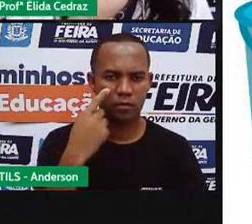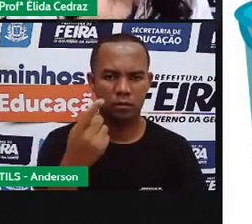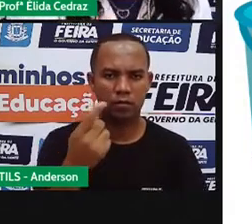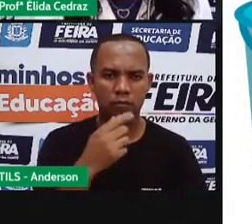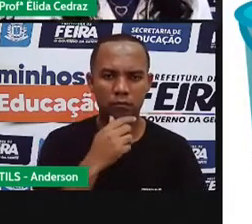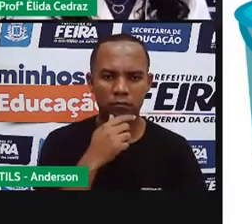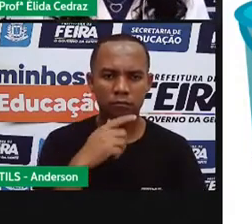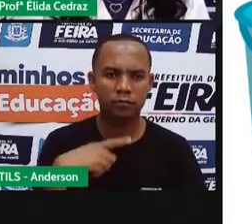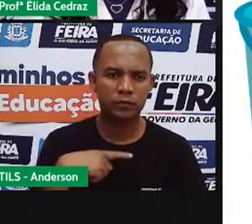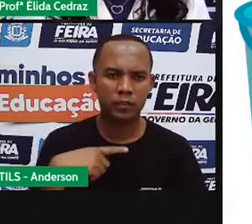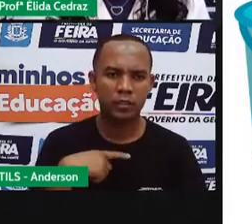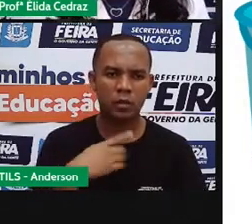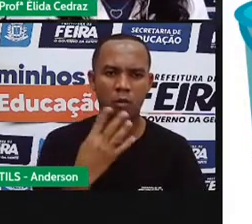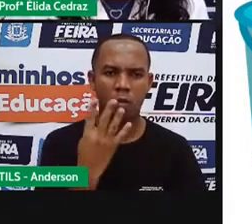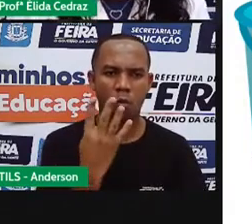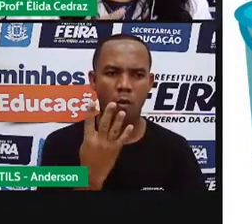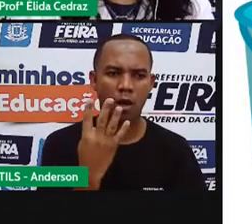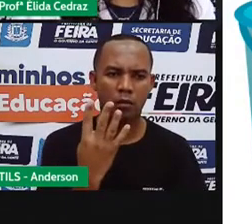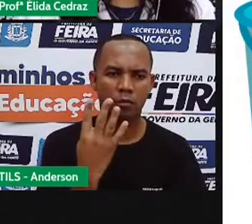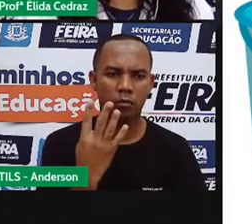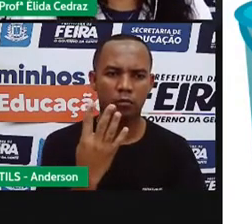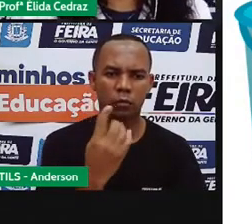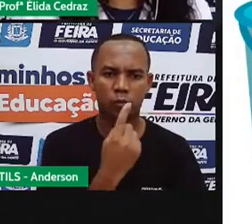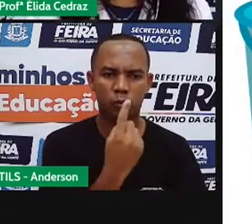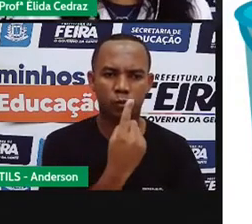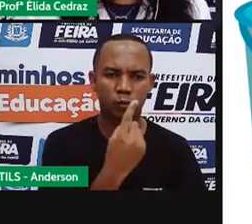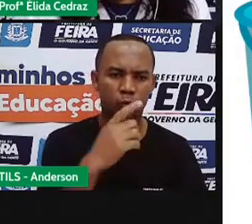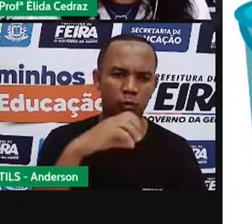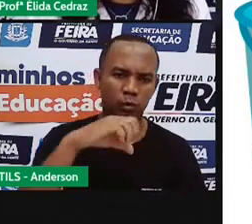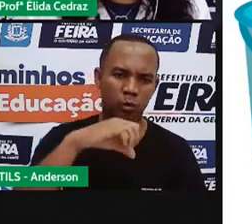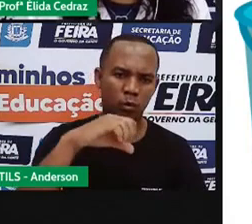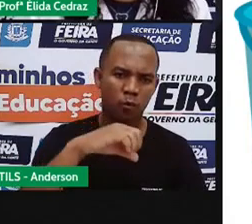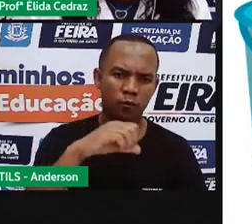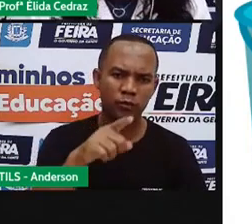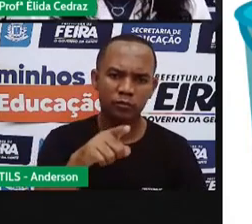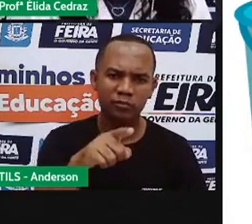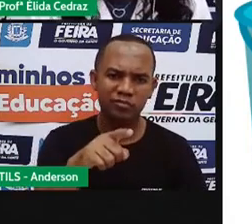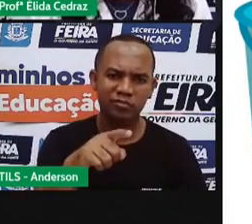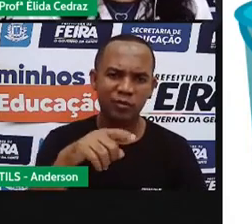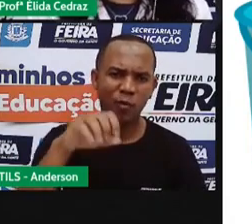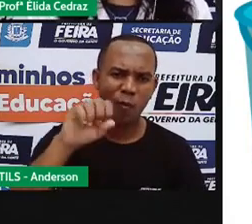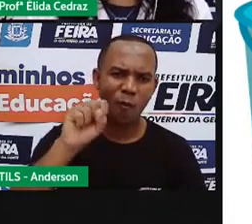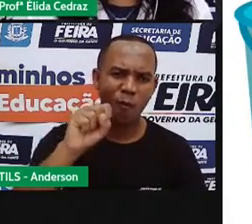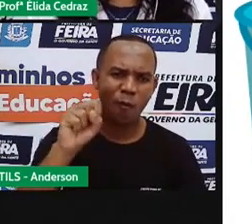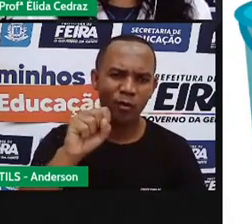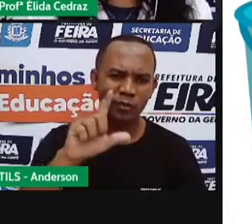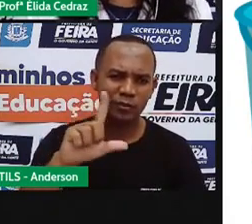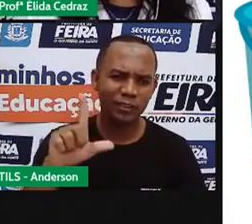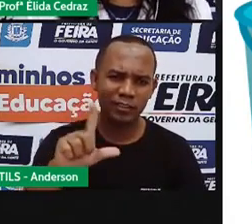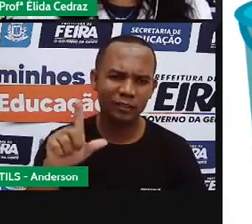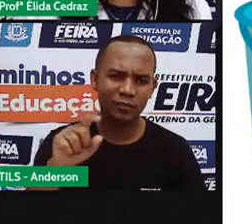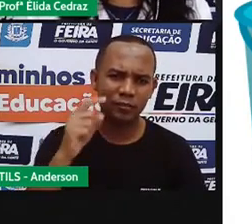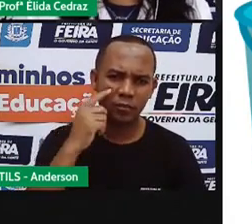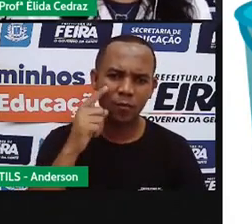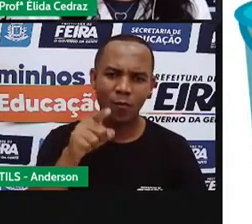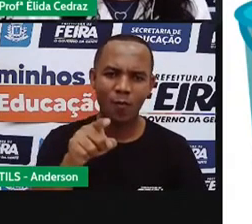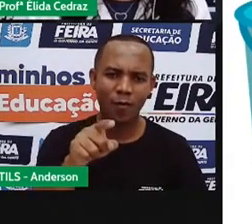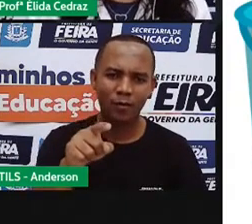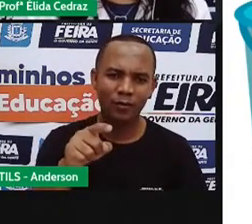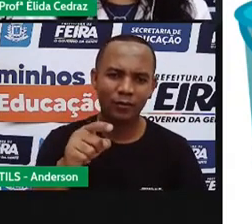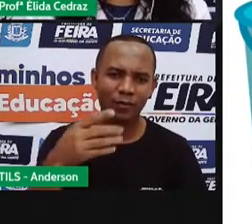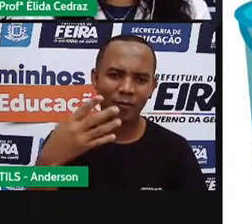quatro baldes para você. Um balde com nove litros, um com oito litros,